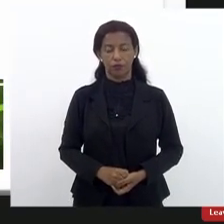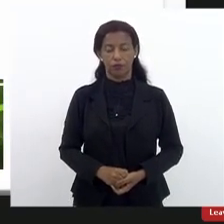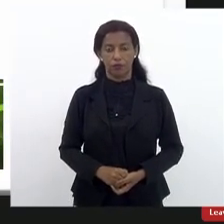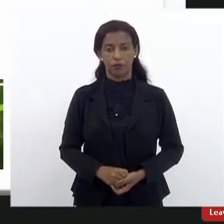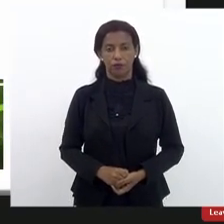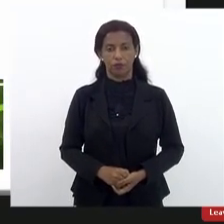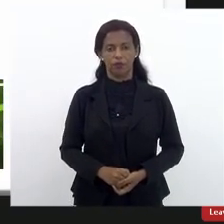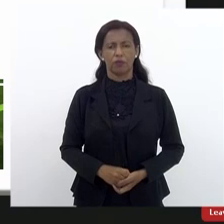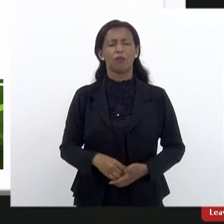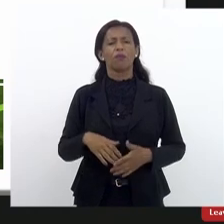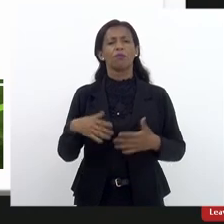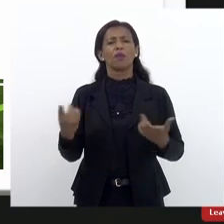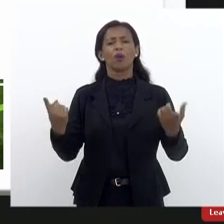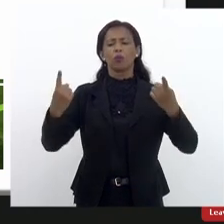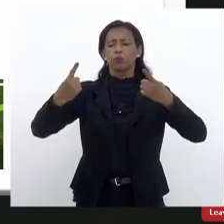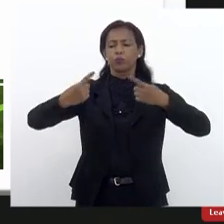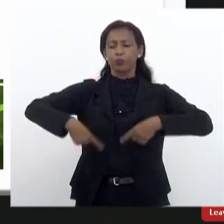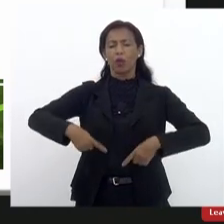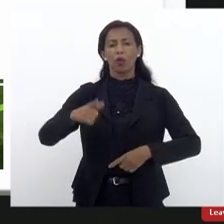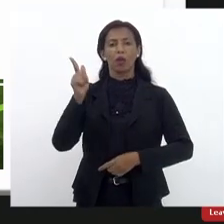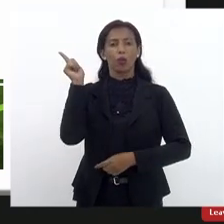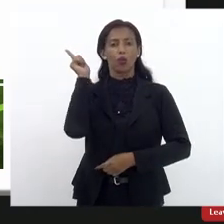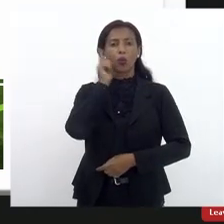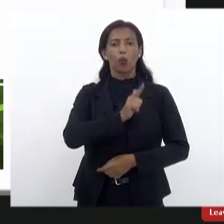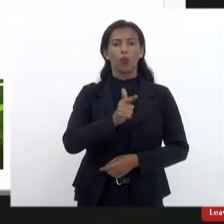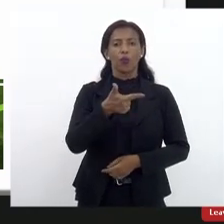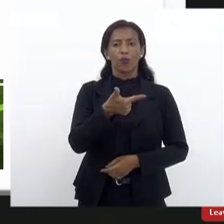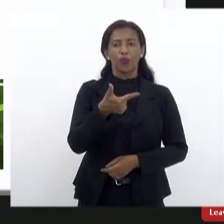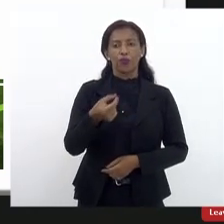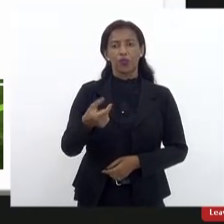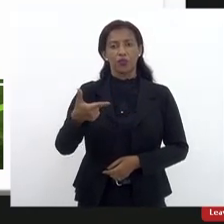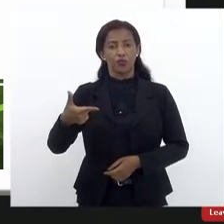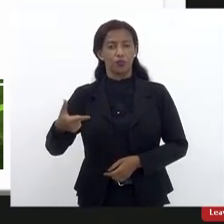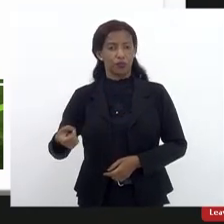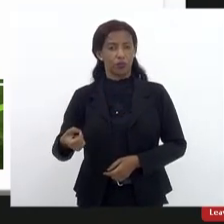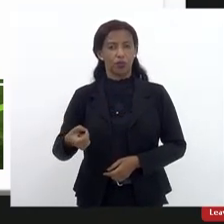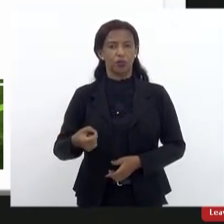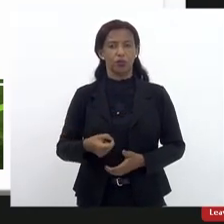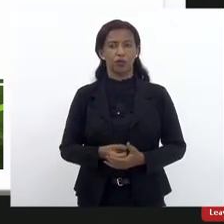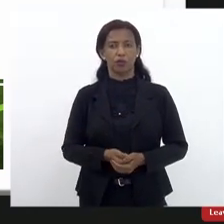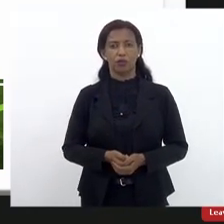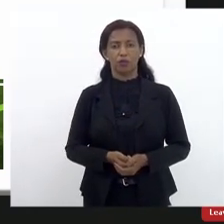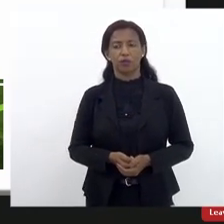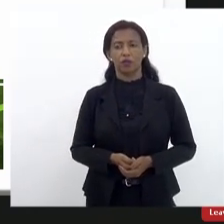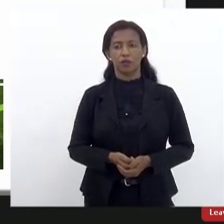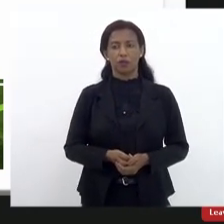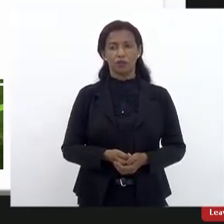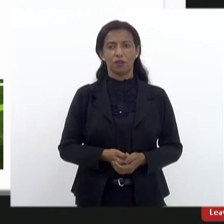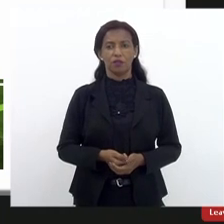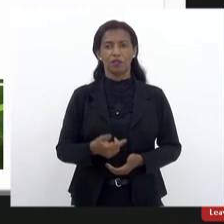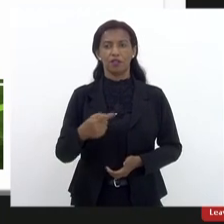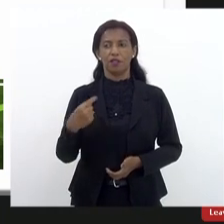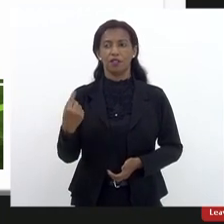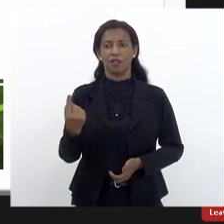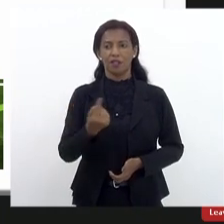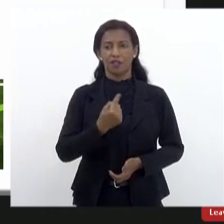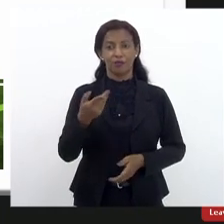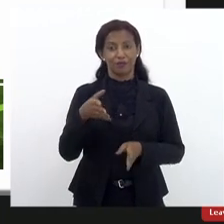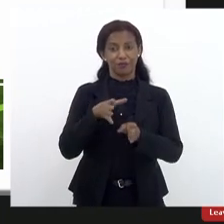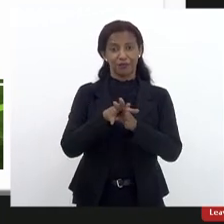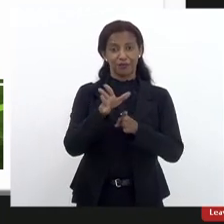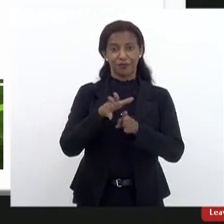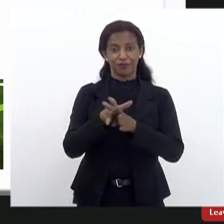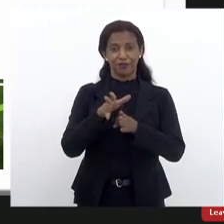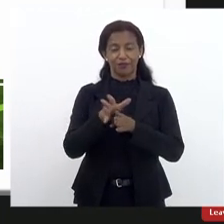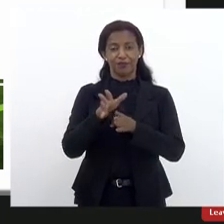Quais foram os desafios que nós encontramos em 2020, particularmente assim que eu assumo a presença do Conselho e